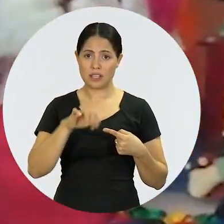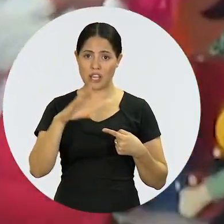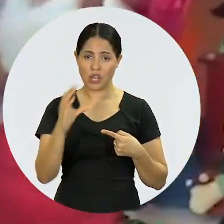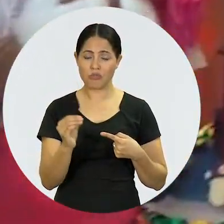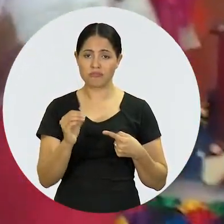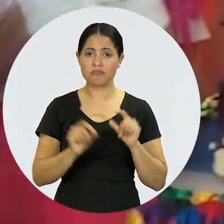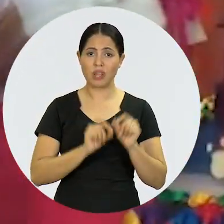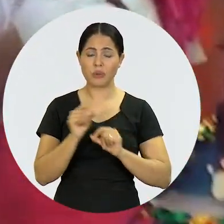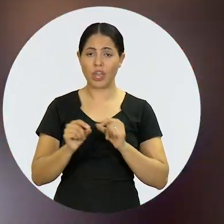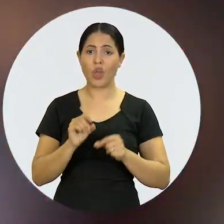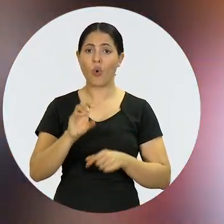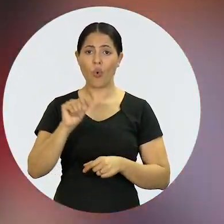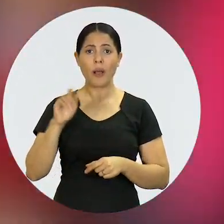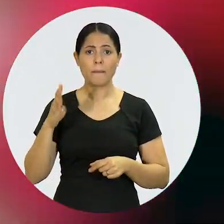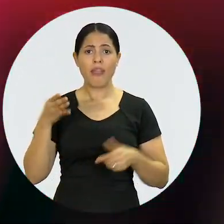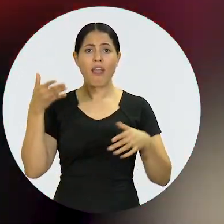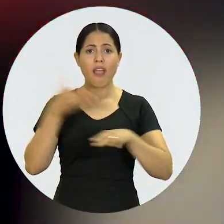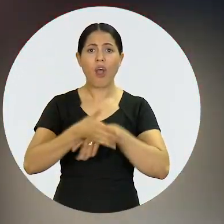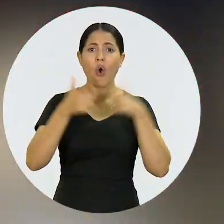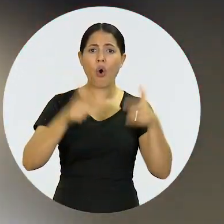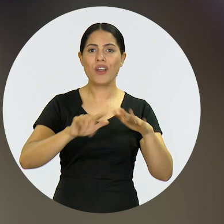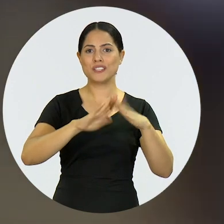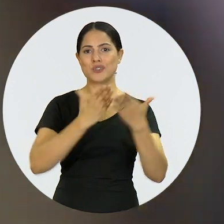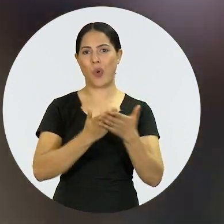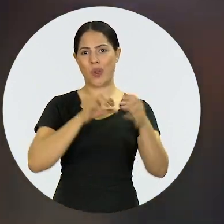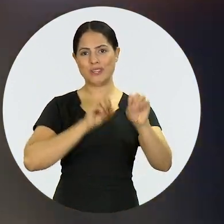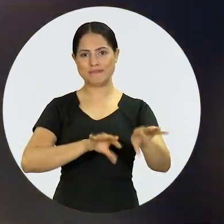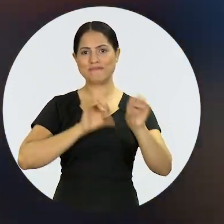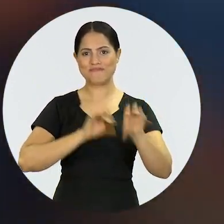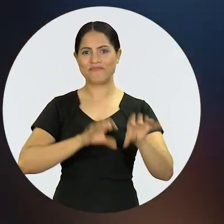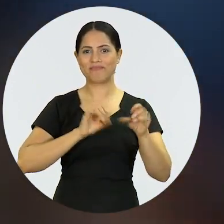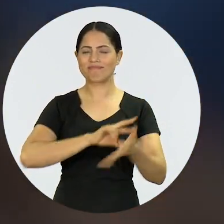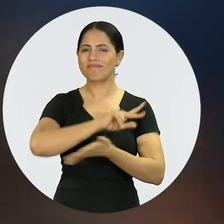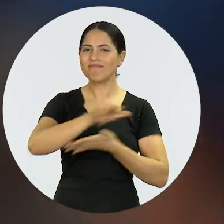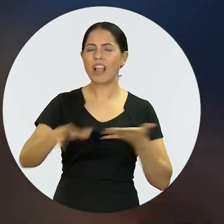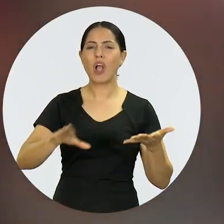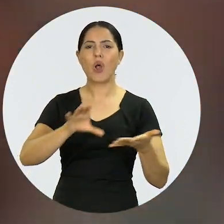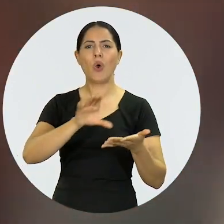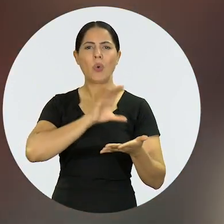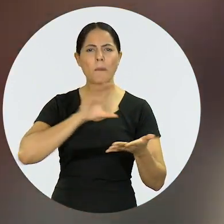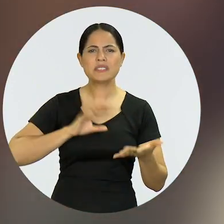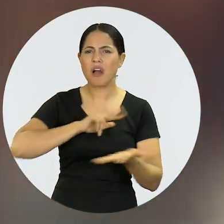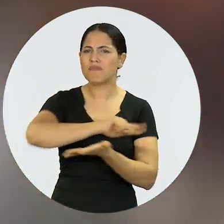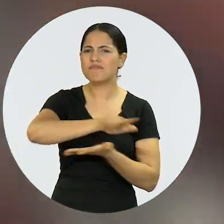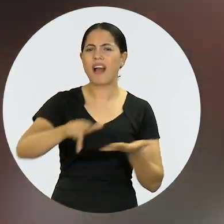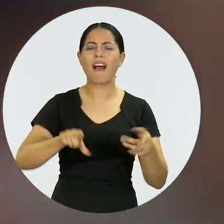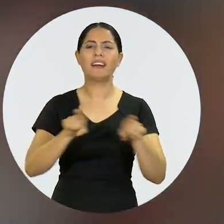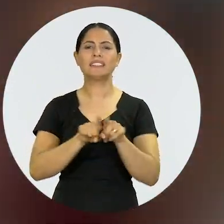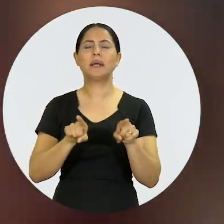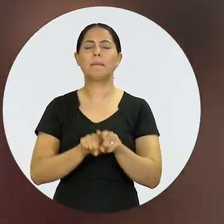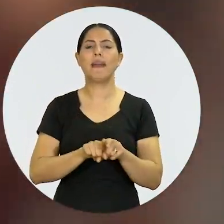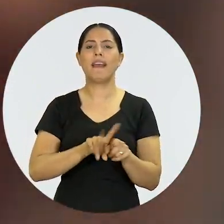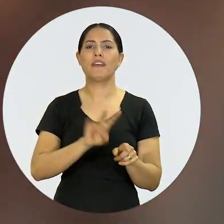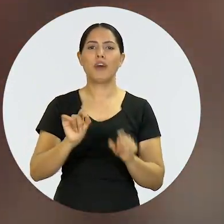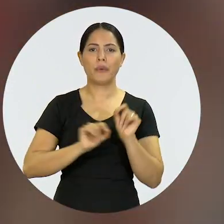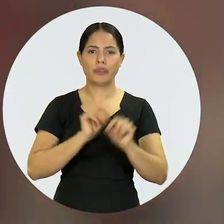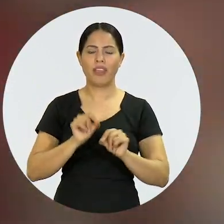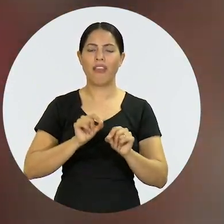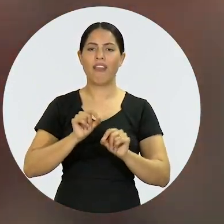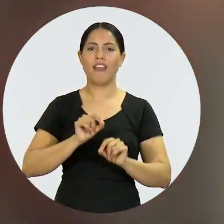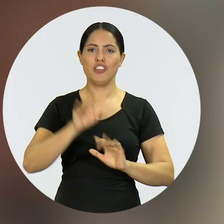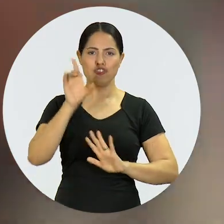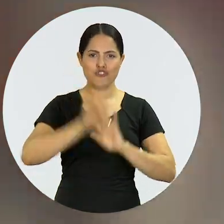leva a OAB para dentro das escolas, leva todas as comissões. Junto com o OABzinho vai também a